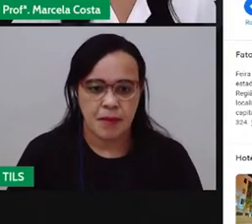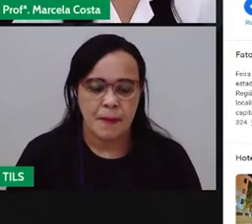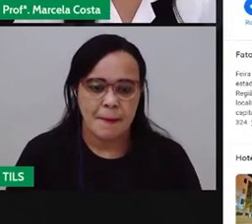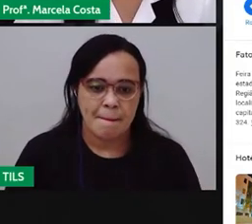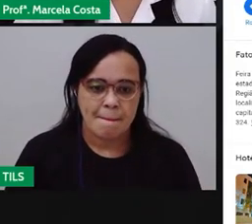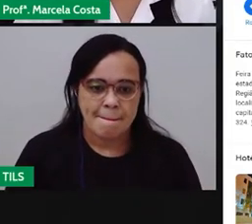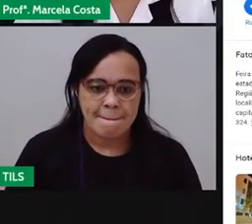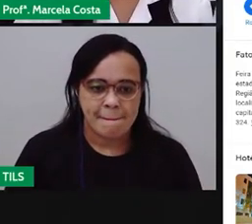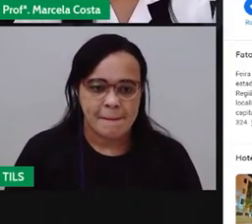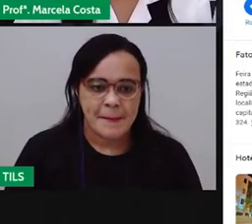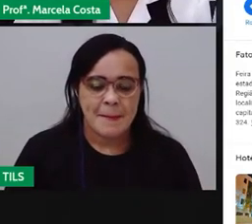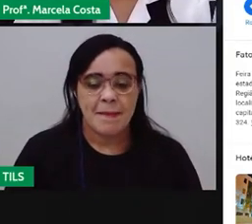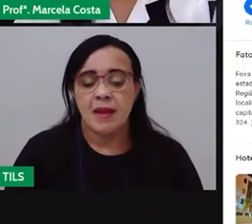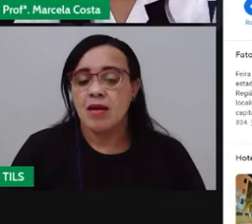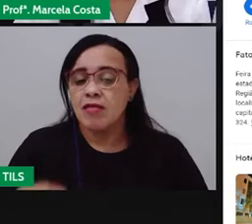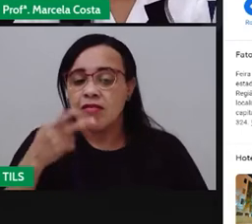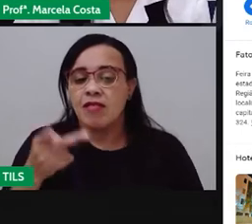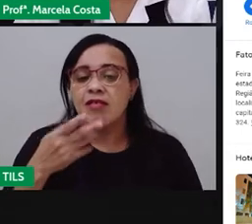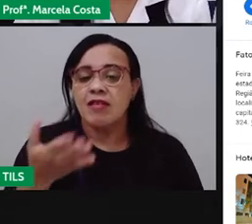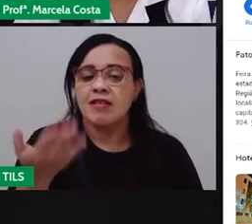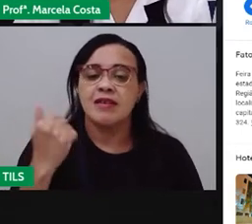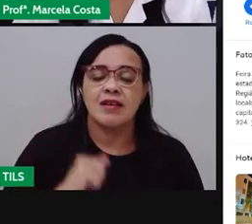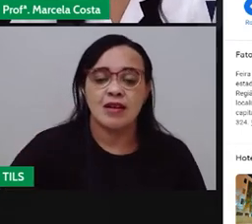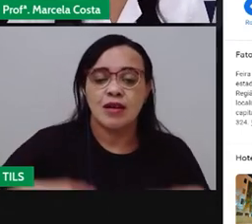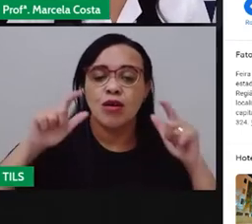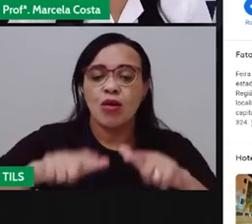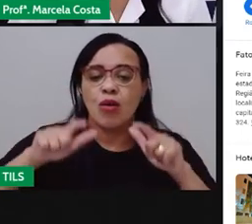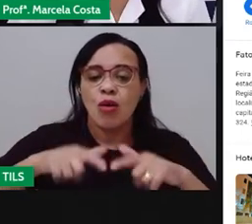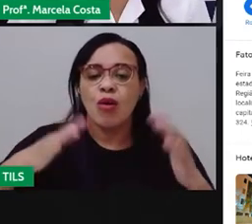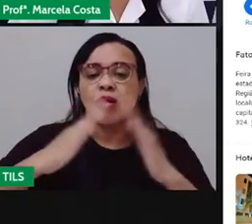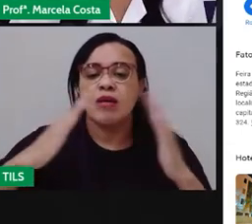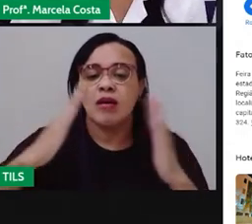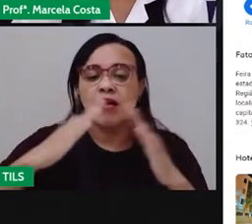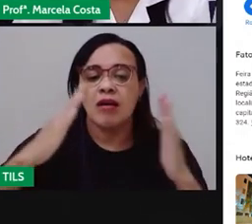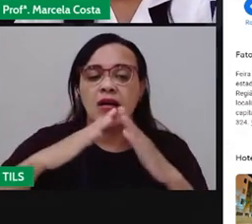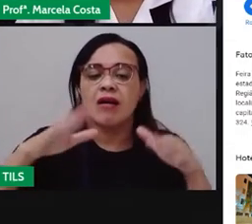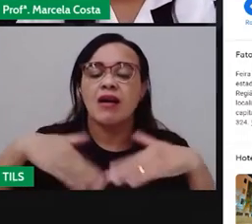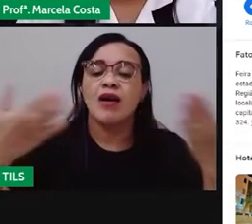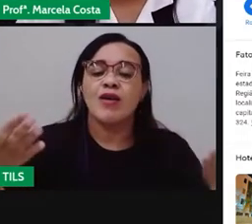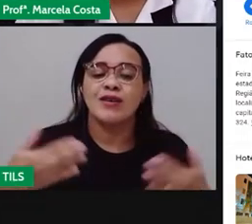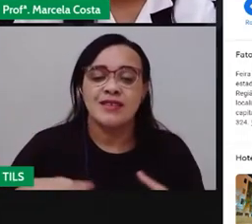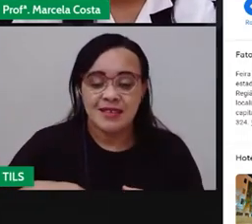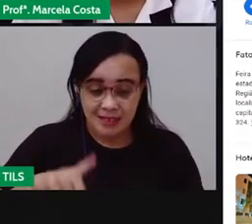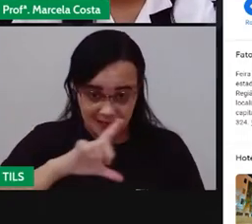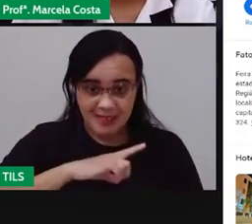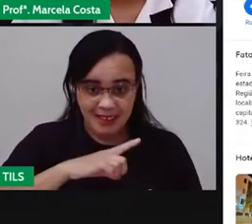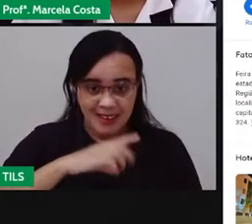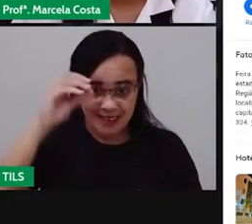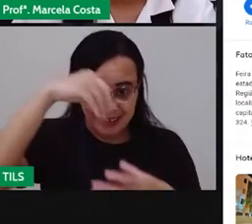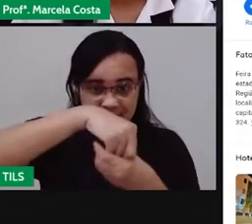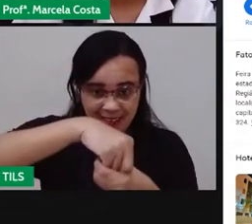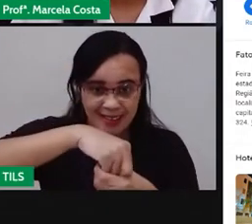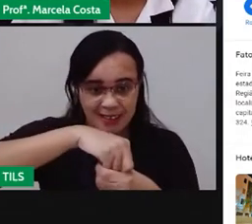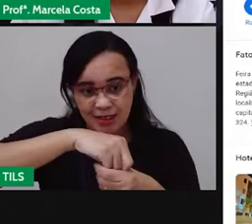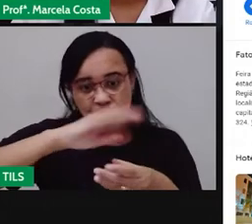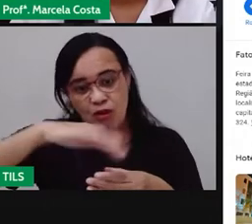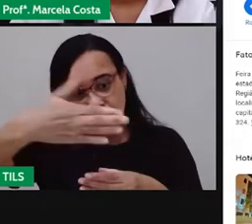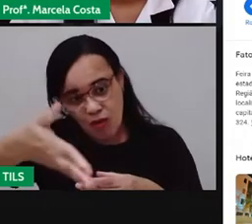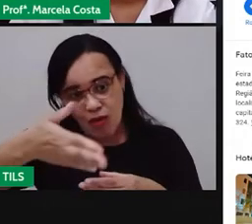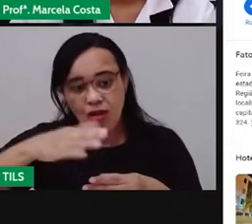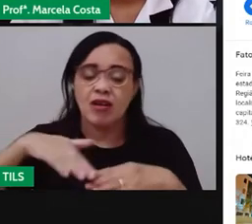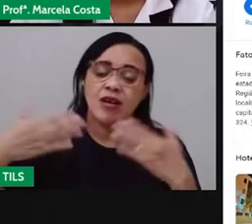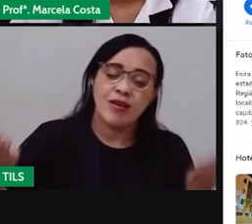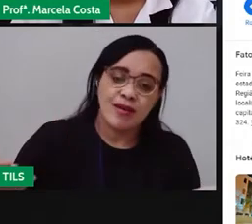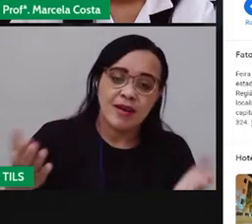Diz aí o nome do bairro onde você mora. Ele está aqui dentro do anel de contorno ou está fora?